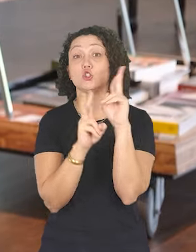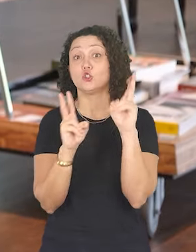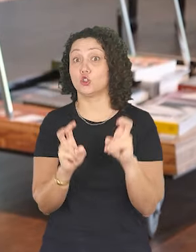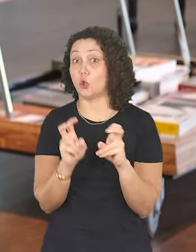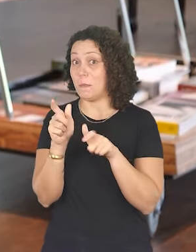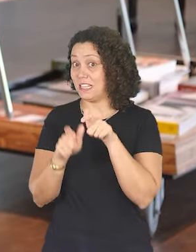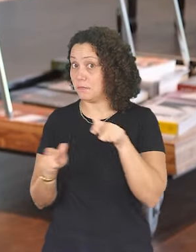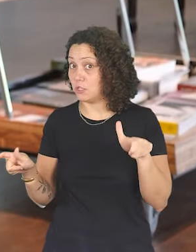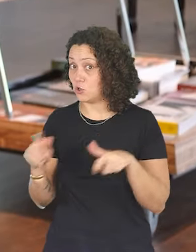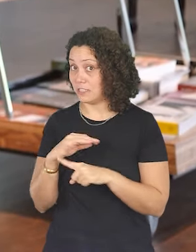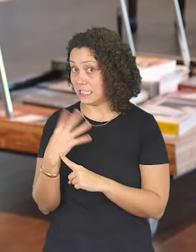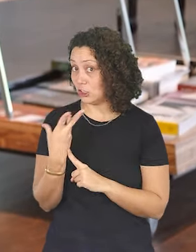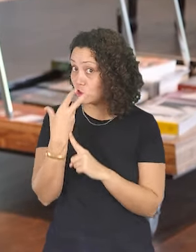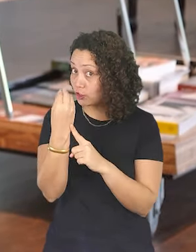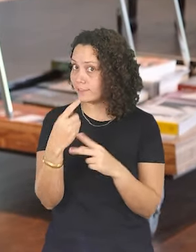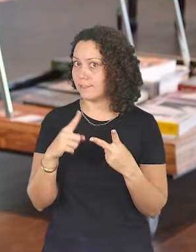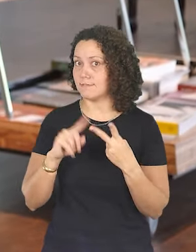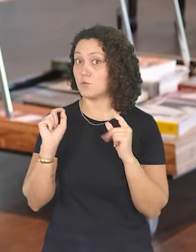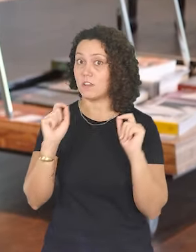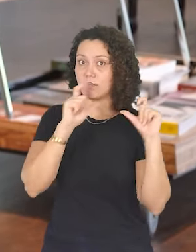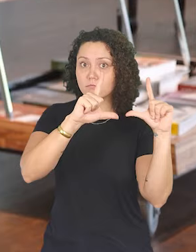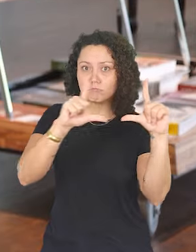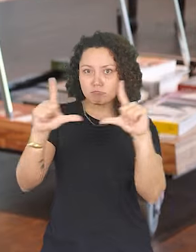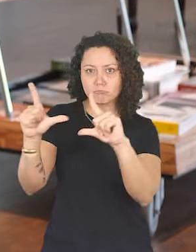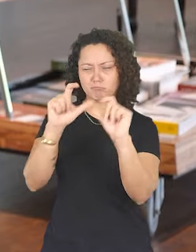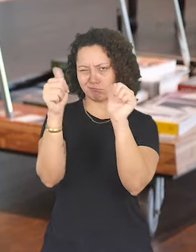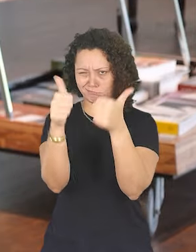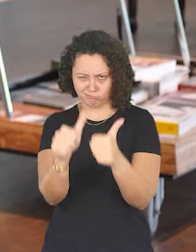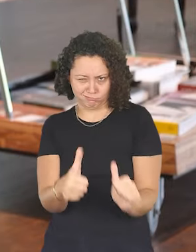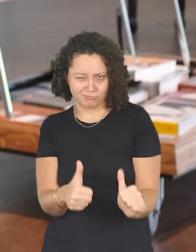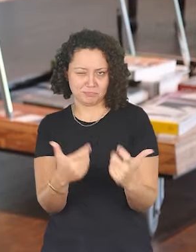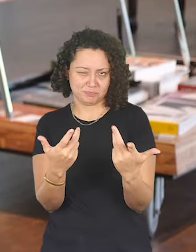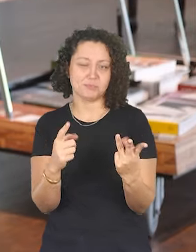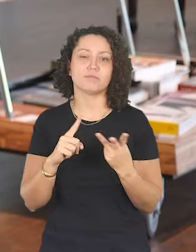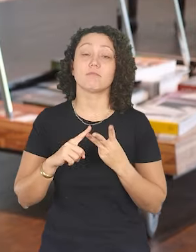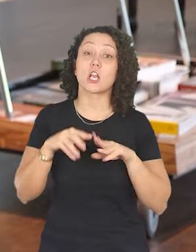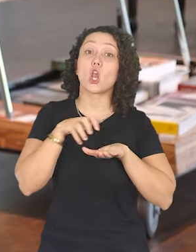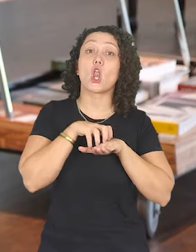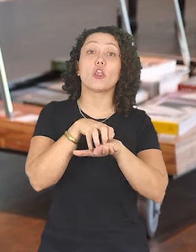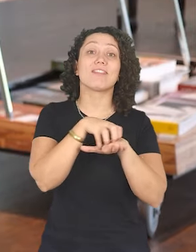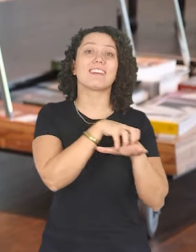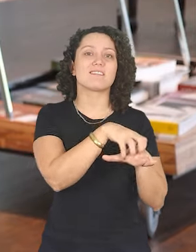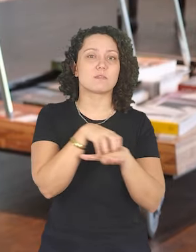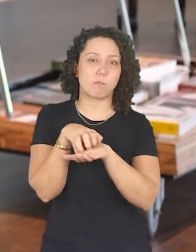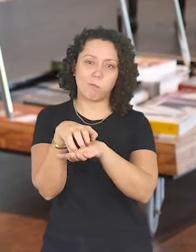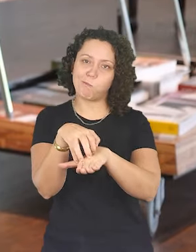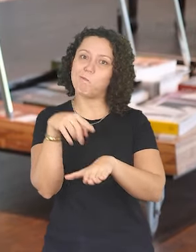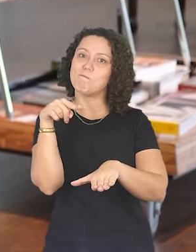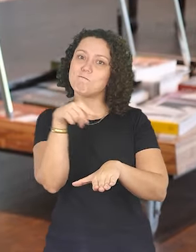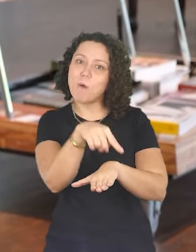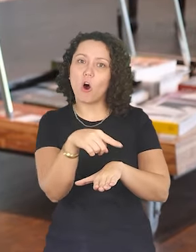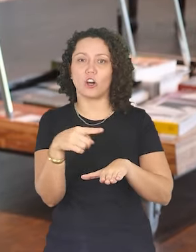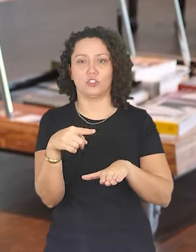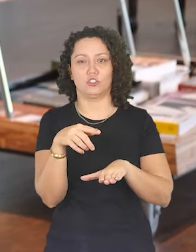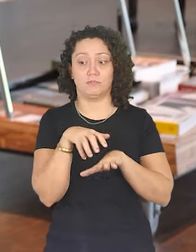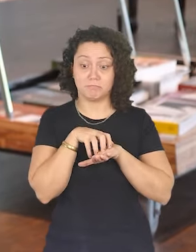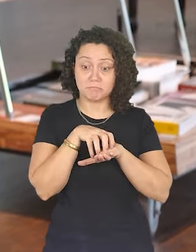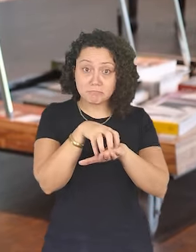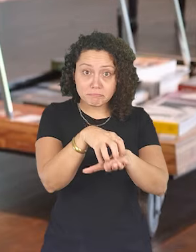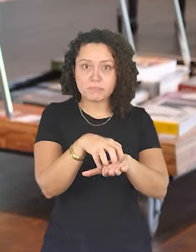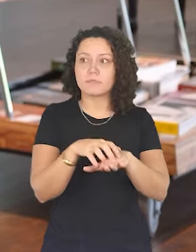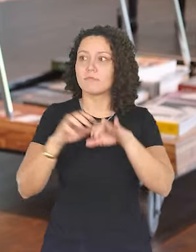seja dos artistas, das obras, vai cuidar de toda a logística, de transporte, de